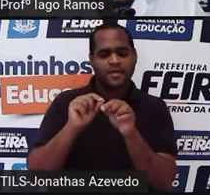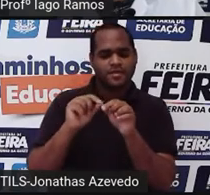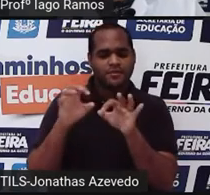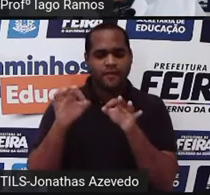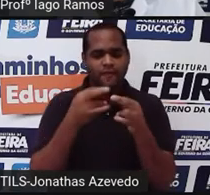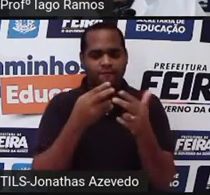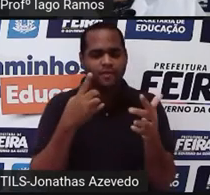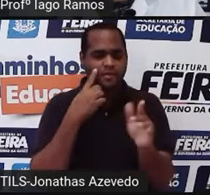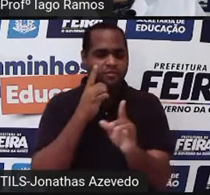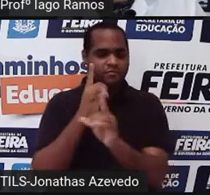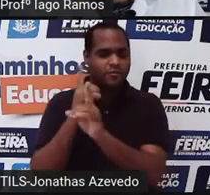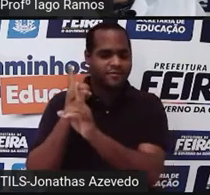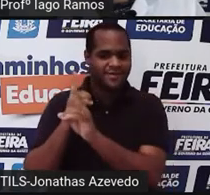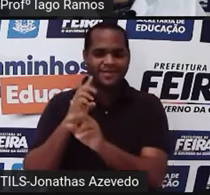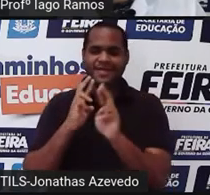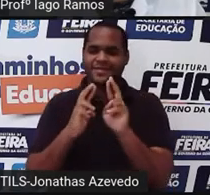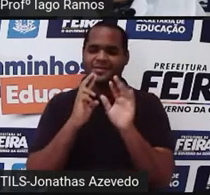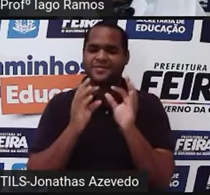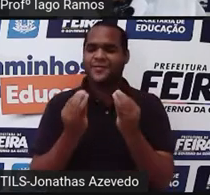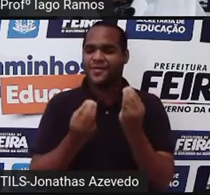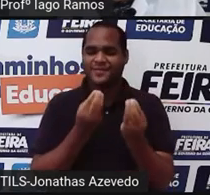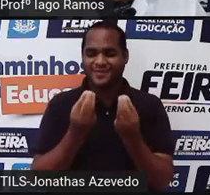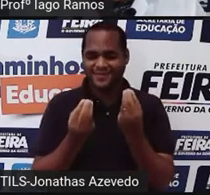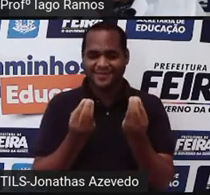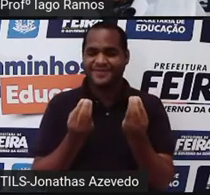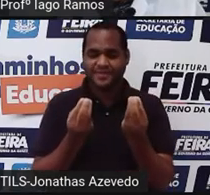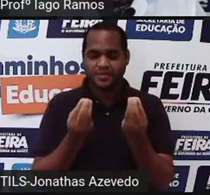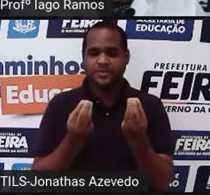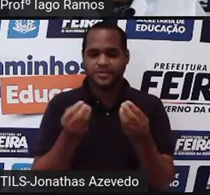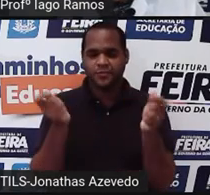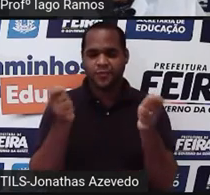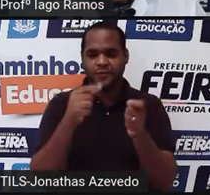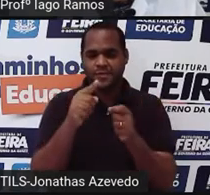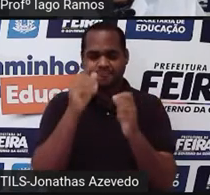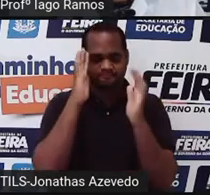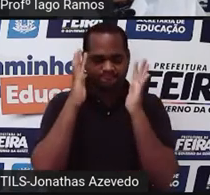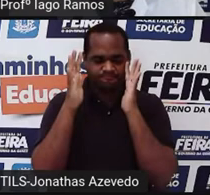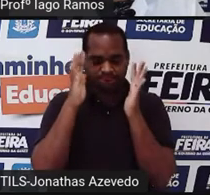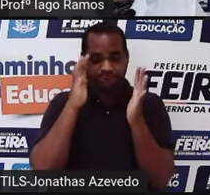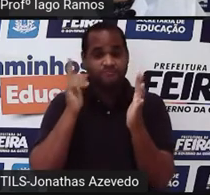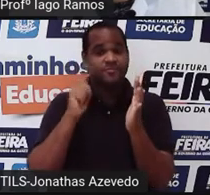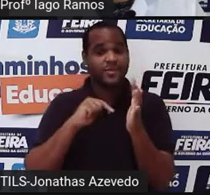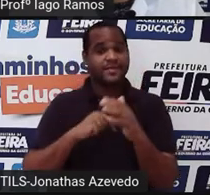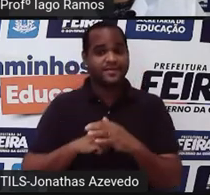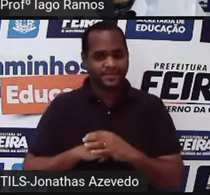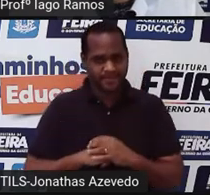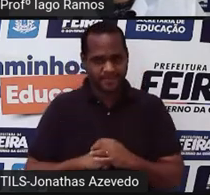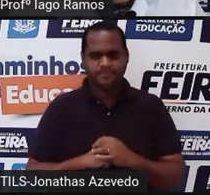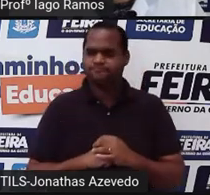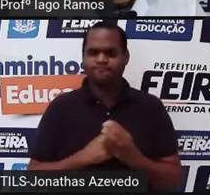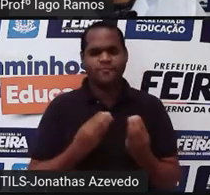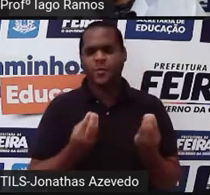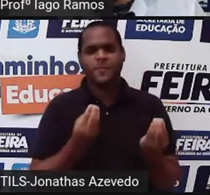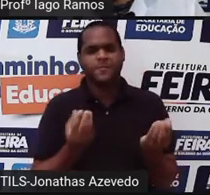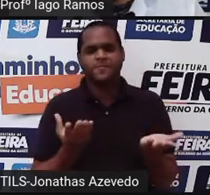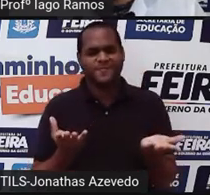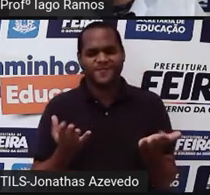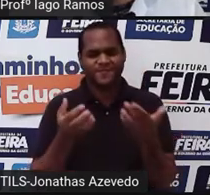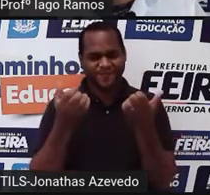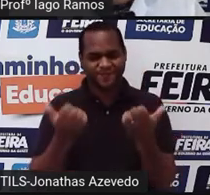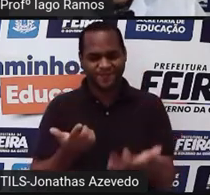os resultados delas, tem como a gente entender por quê. Como assim, professor? Olha só.